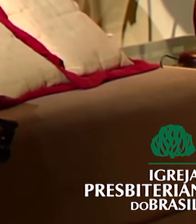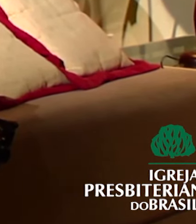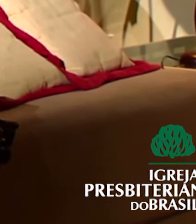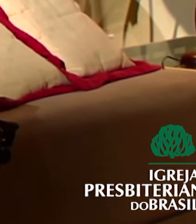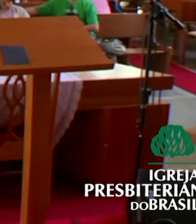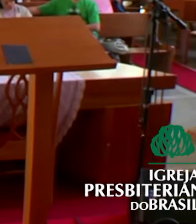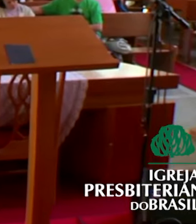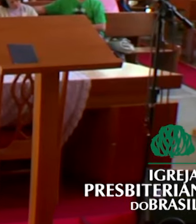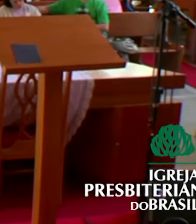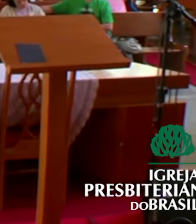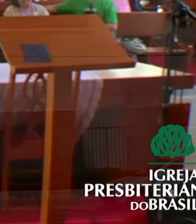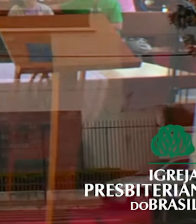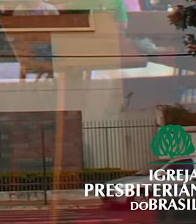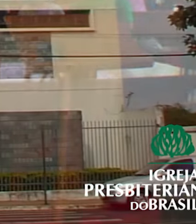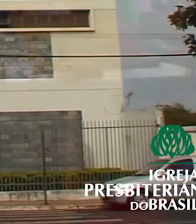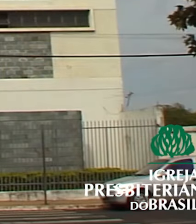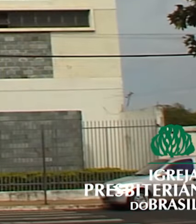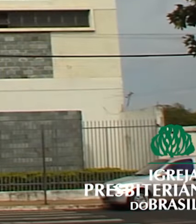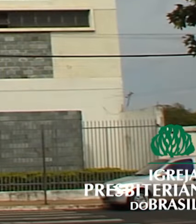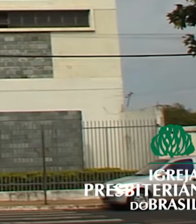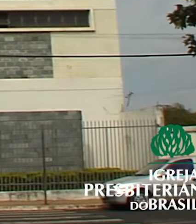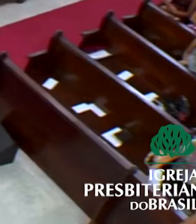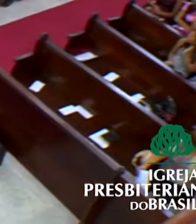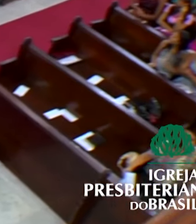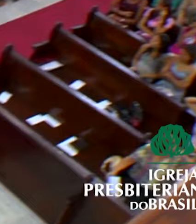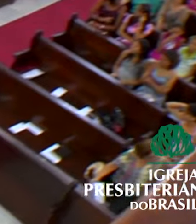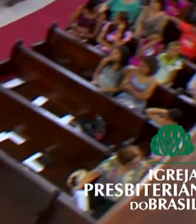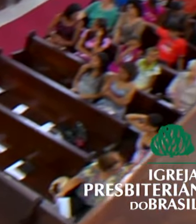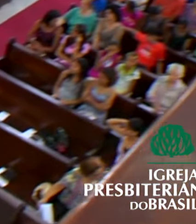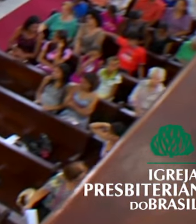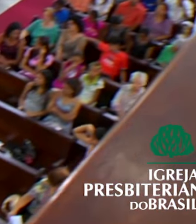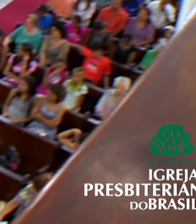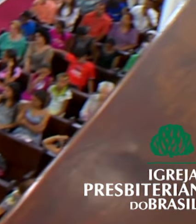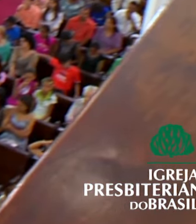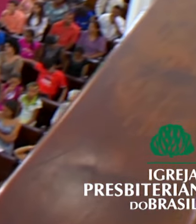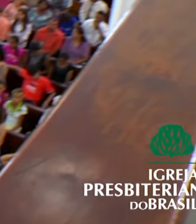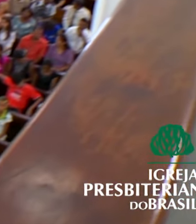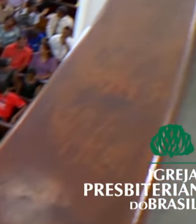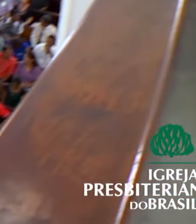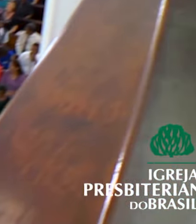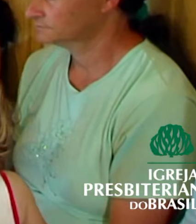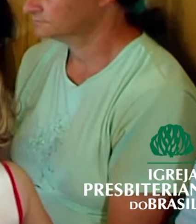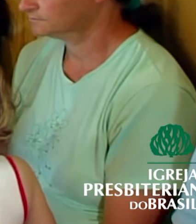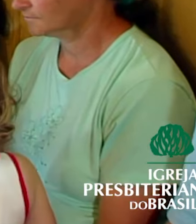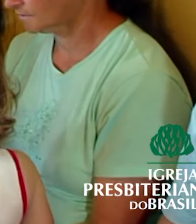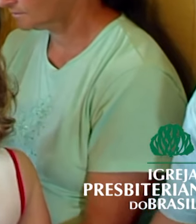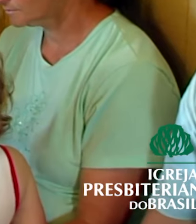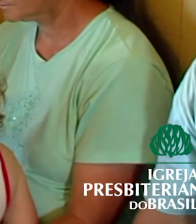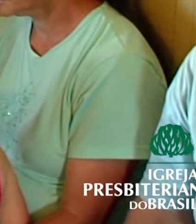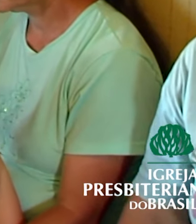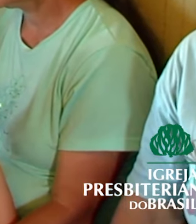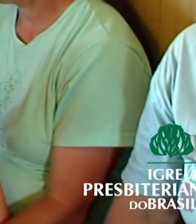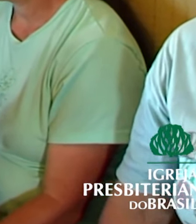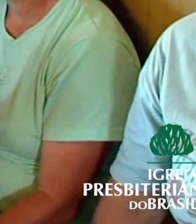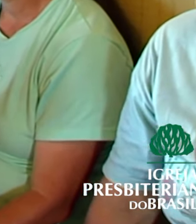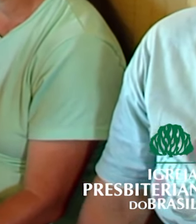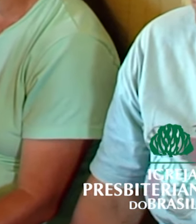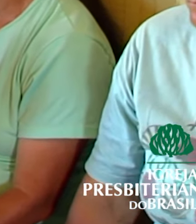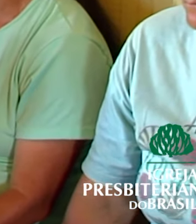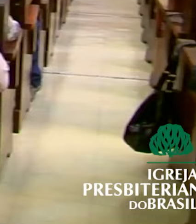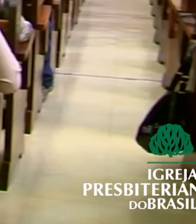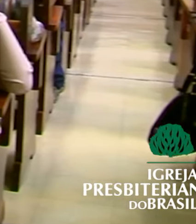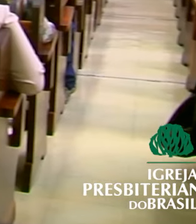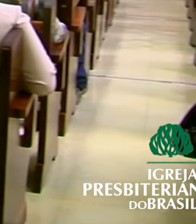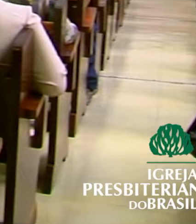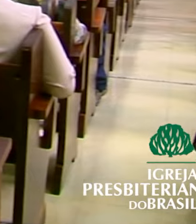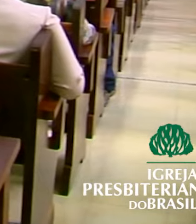compromisso com a integridade bíblica em uma perspectiva teológica reformada que com o propósito de fazer a diferença na sociedade,